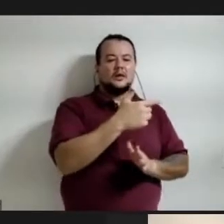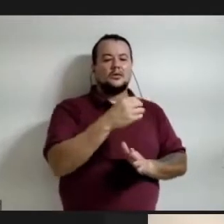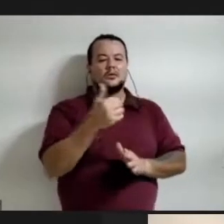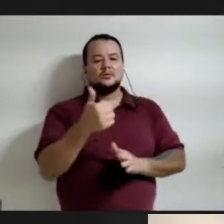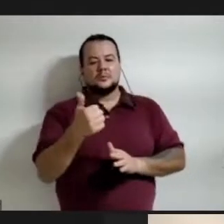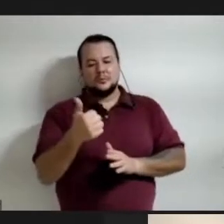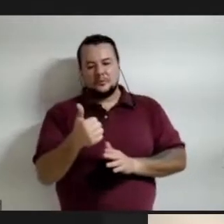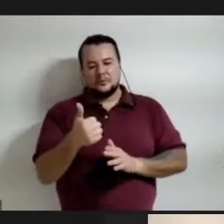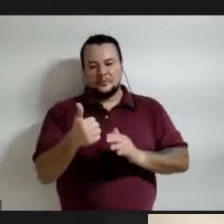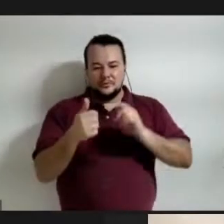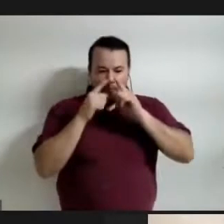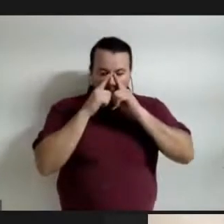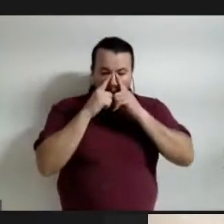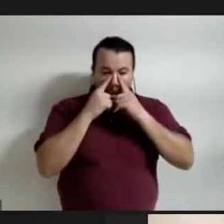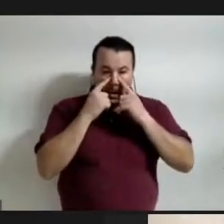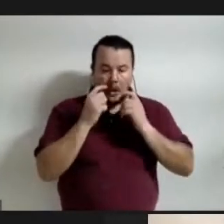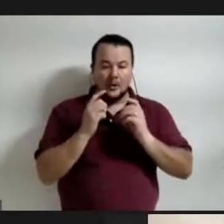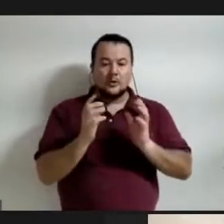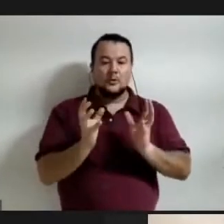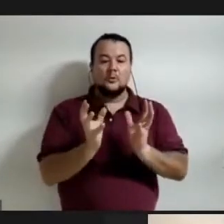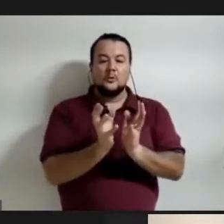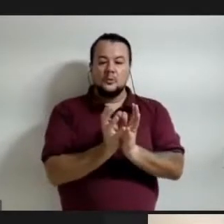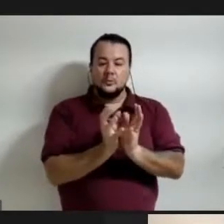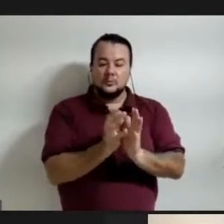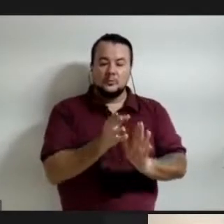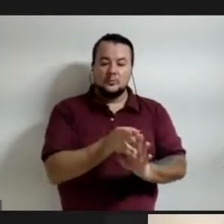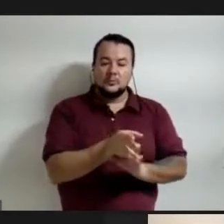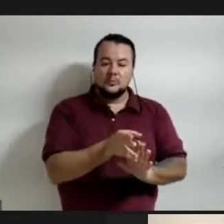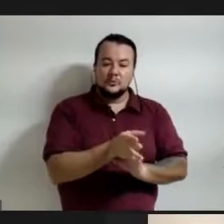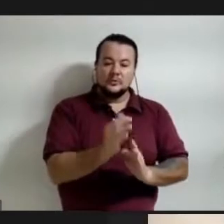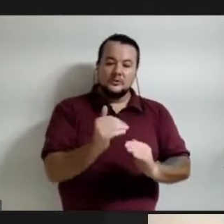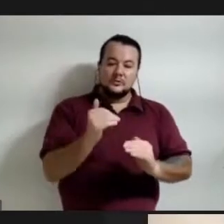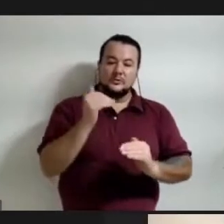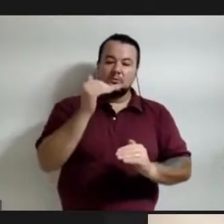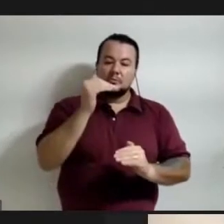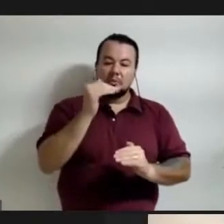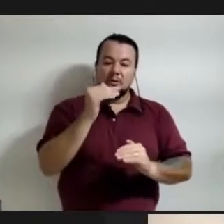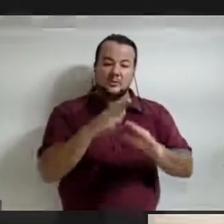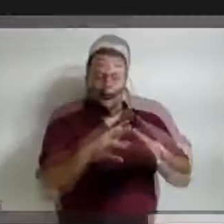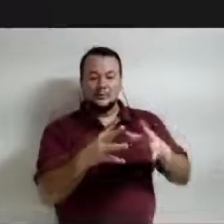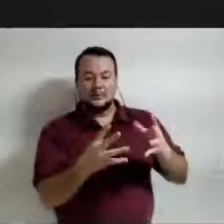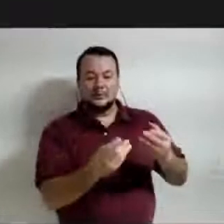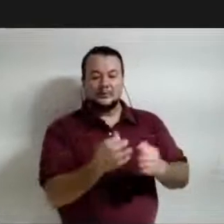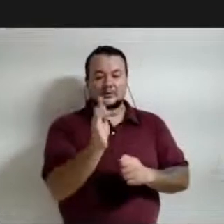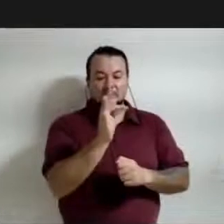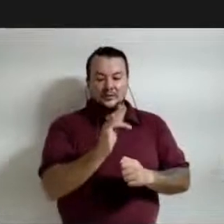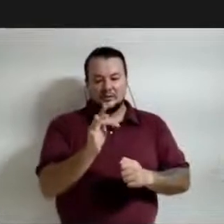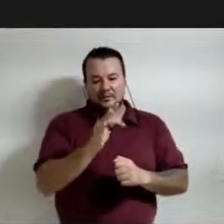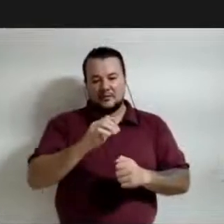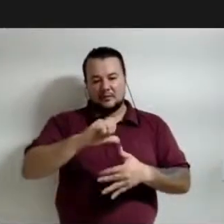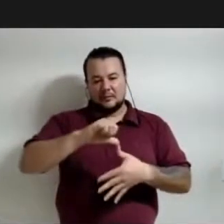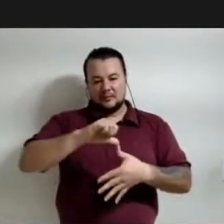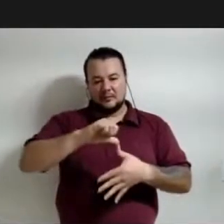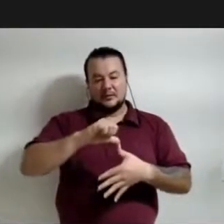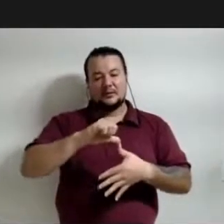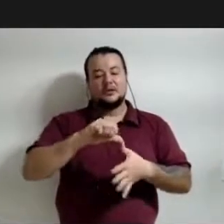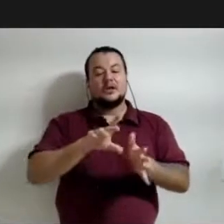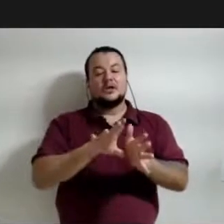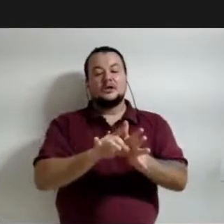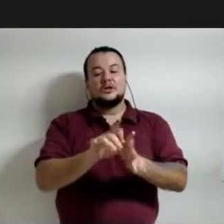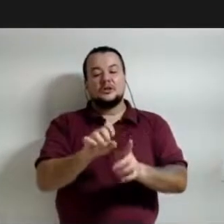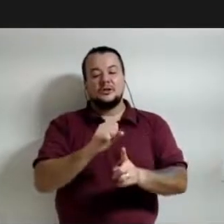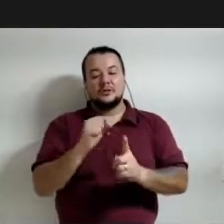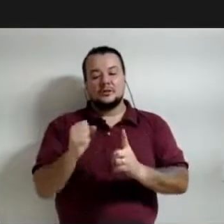conselho superior internacional da faculdade latinoamericana de ciências sociais e pesquisadora